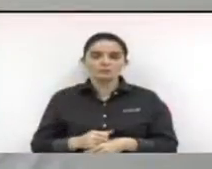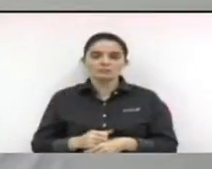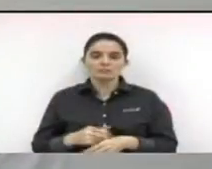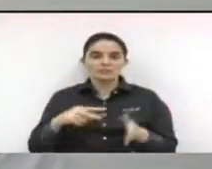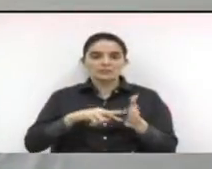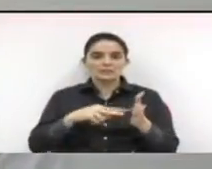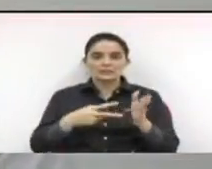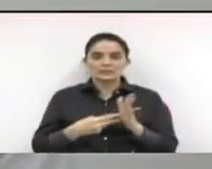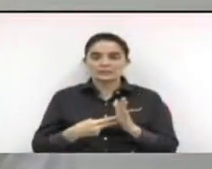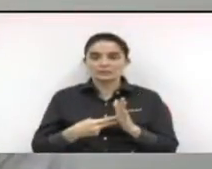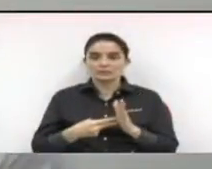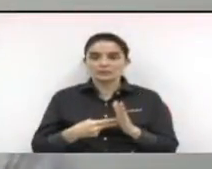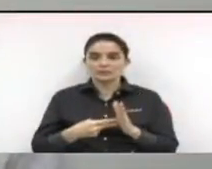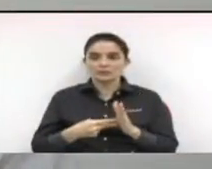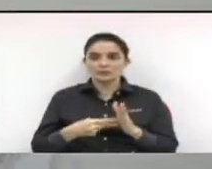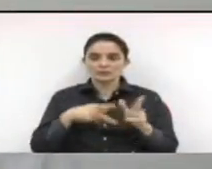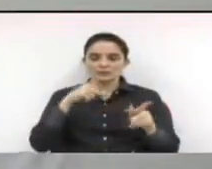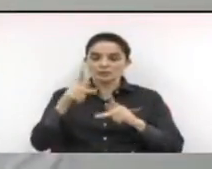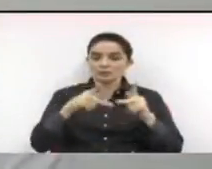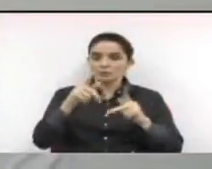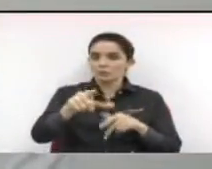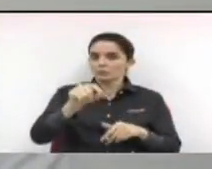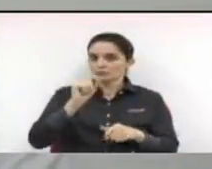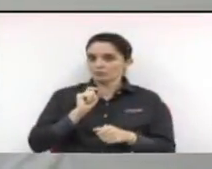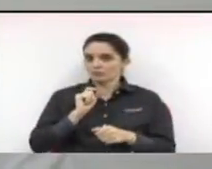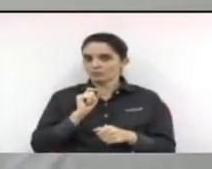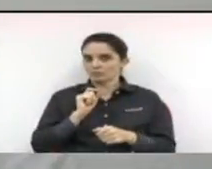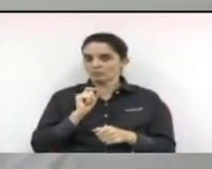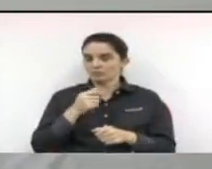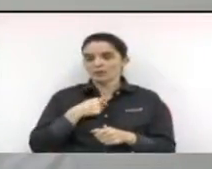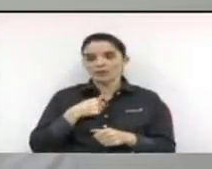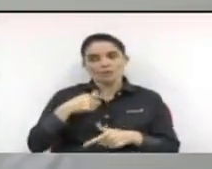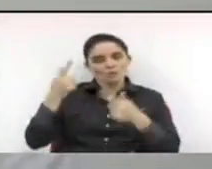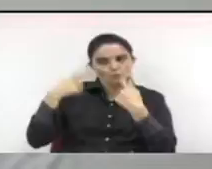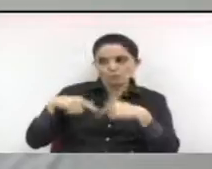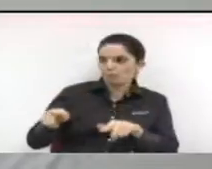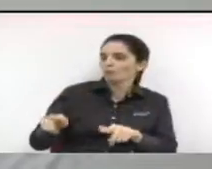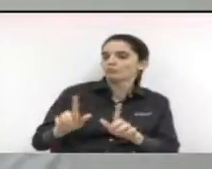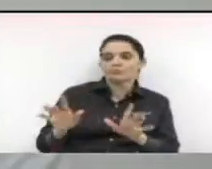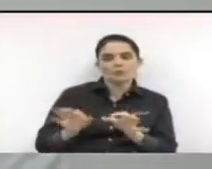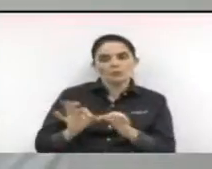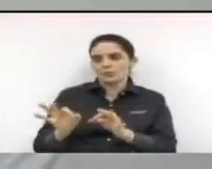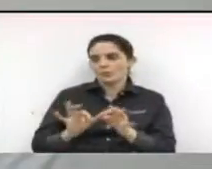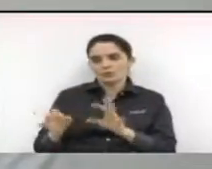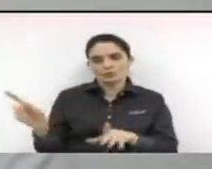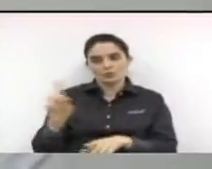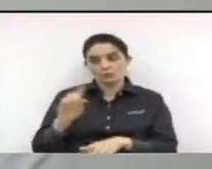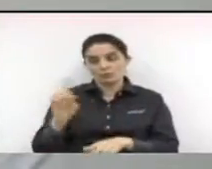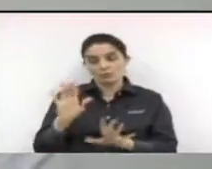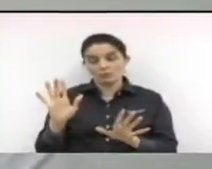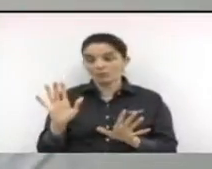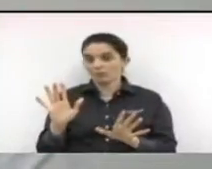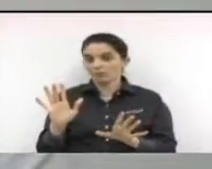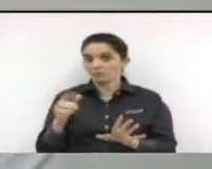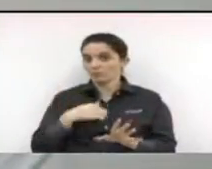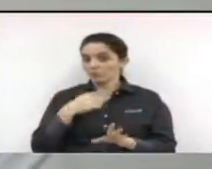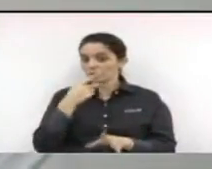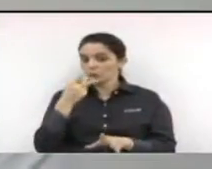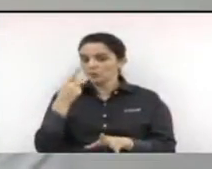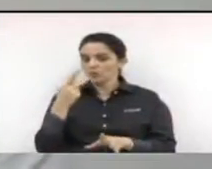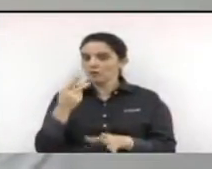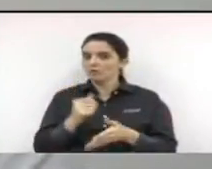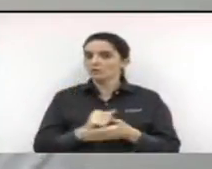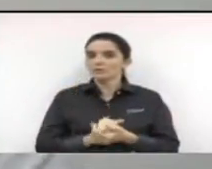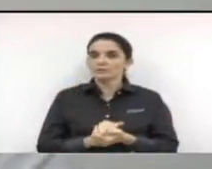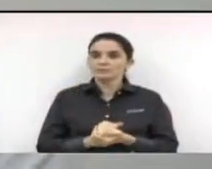contribuir. Só concluindo, é por isso que eu não sou contrário ao projeto, por conta da segunda parte da fala